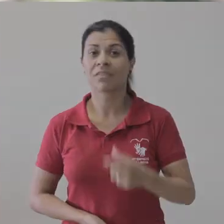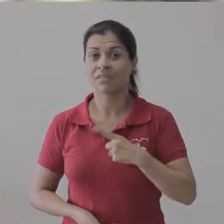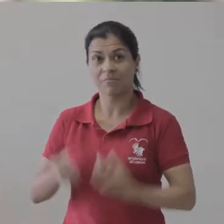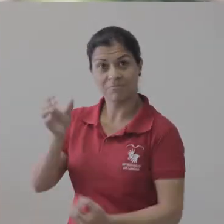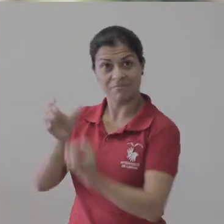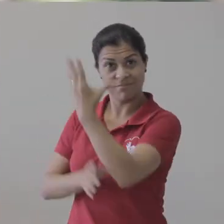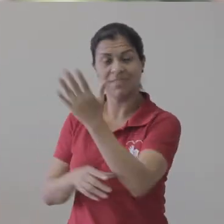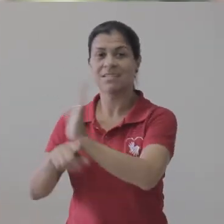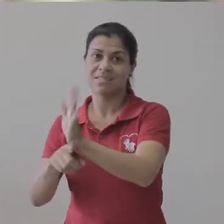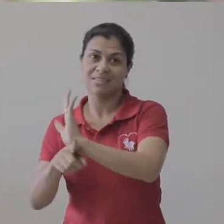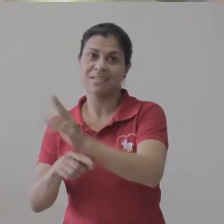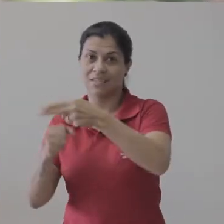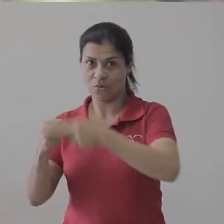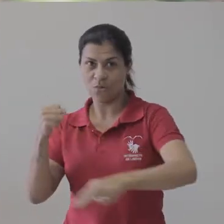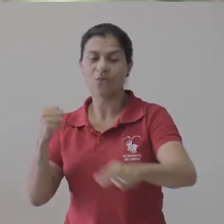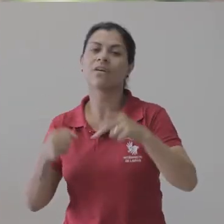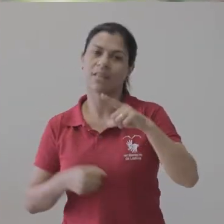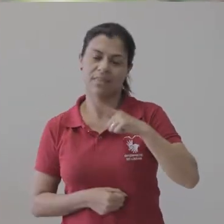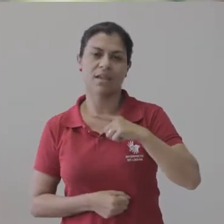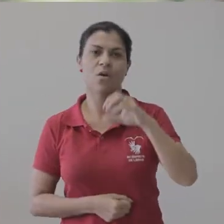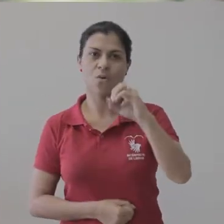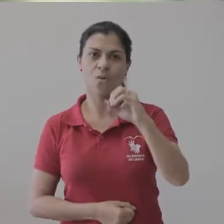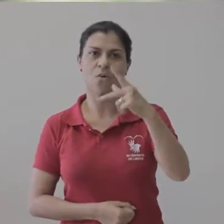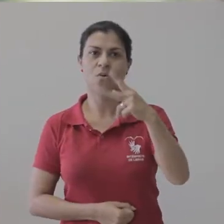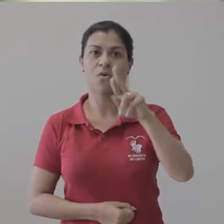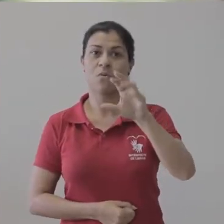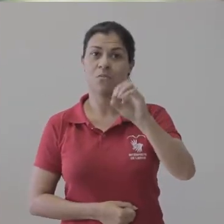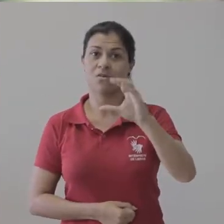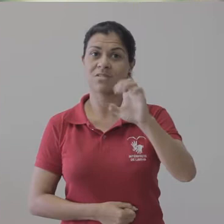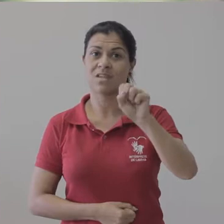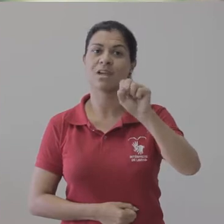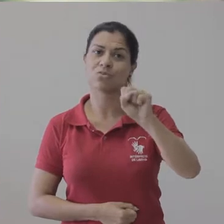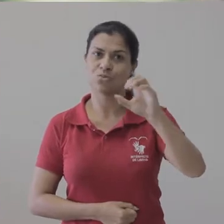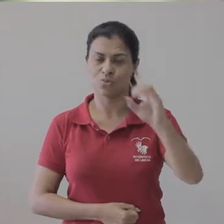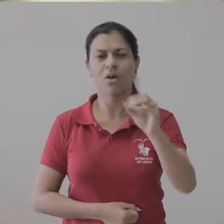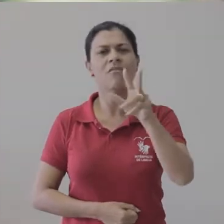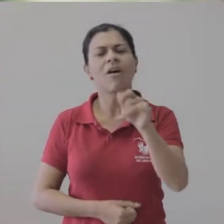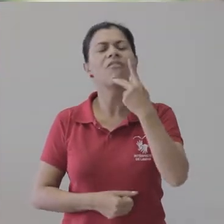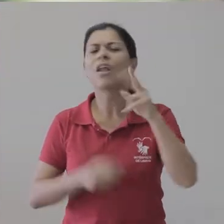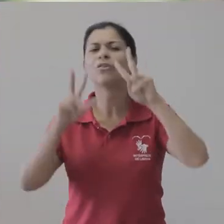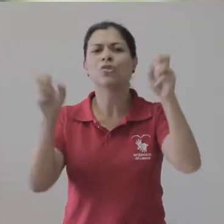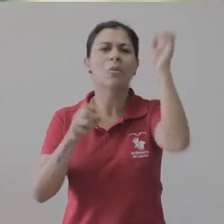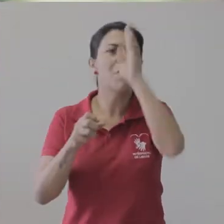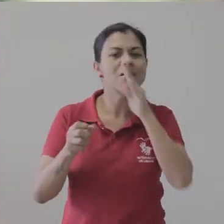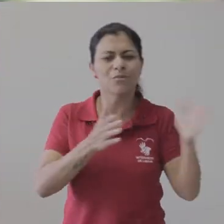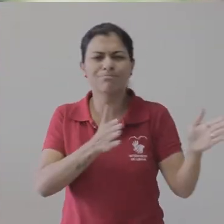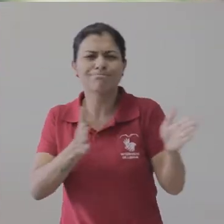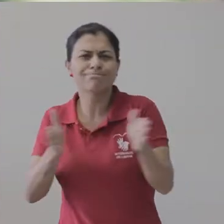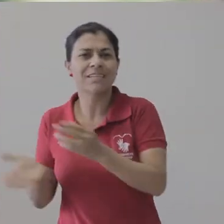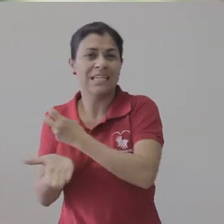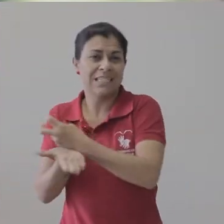A estreia da semana no Cine Metrópolis é O Processo, documentário que acompanha a crise política que afeta o Brasil desde